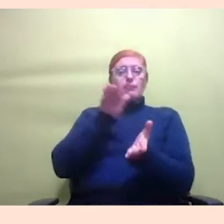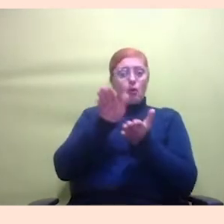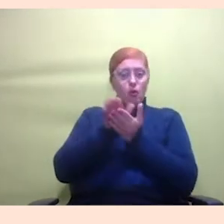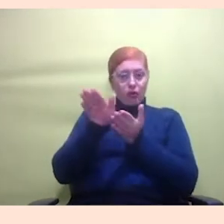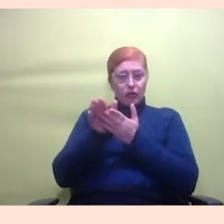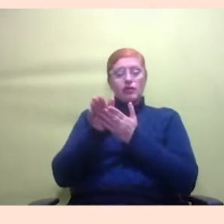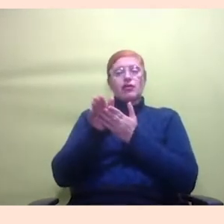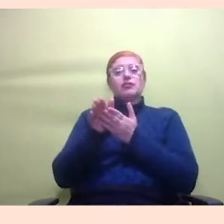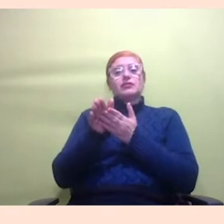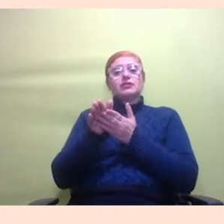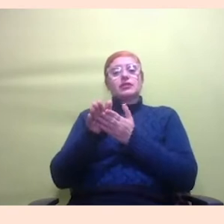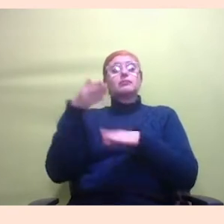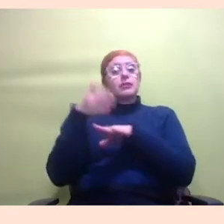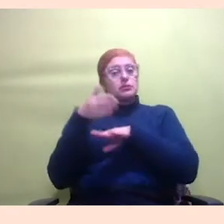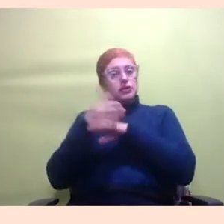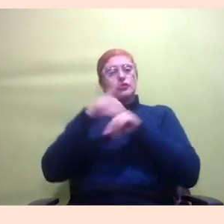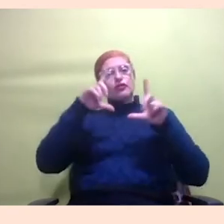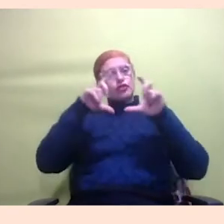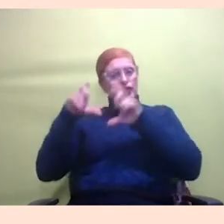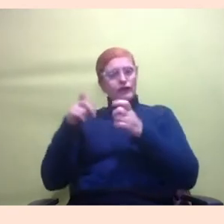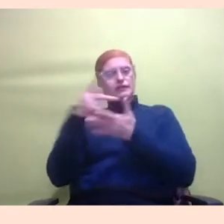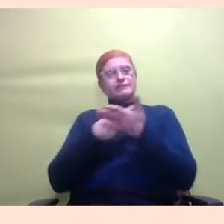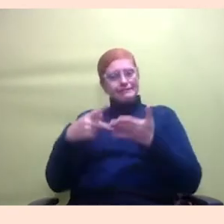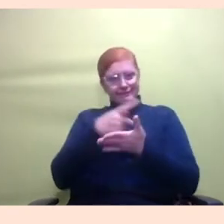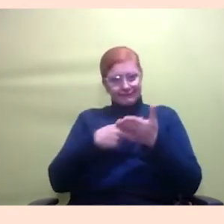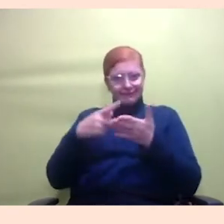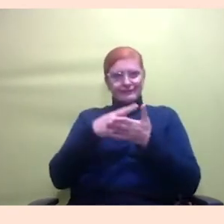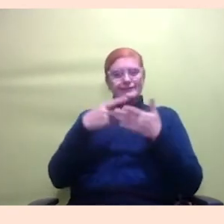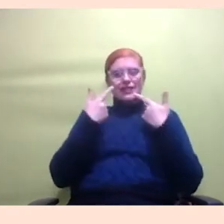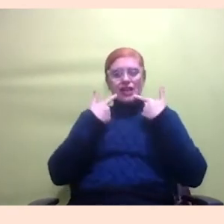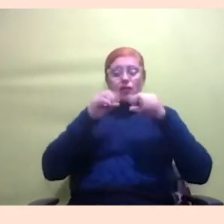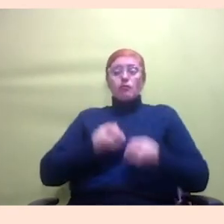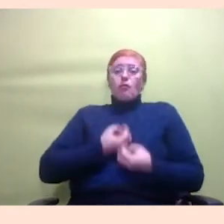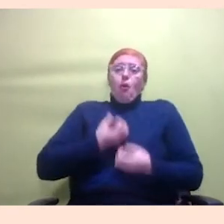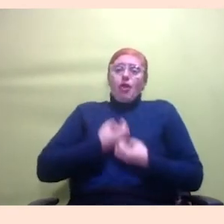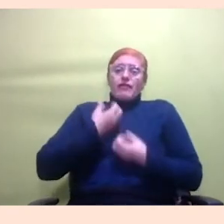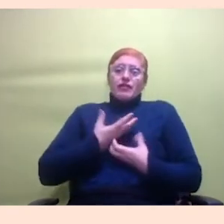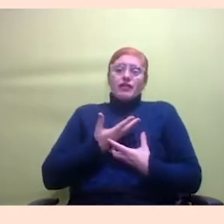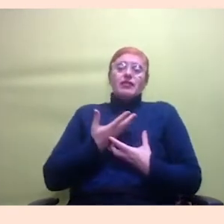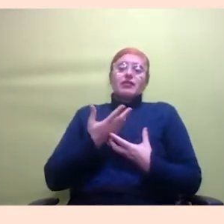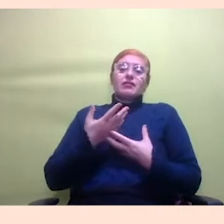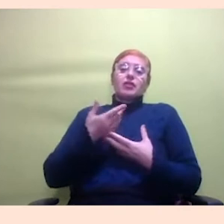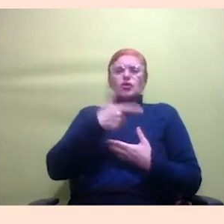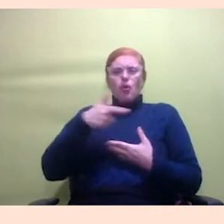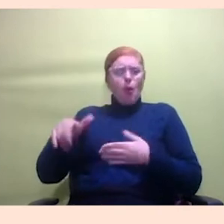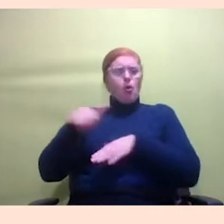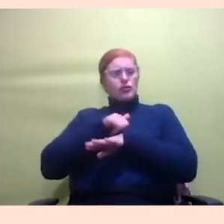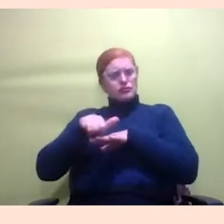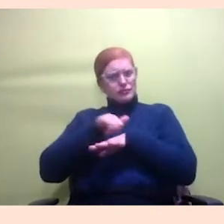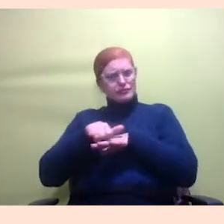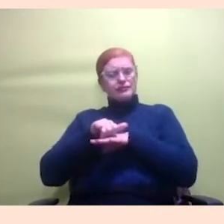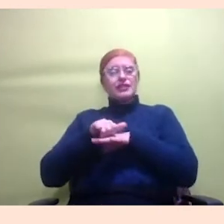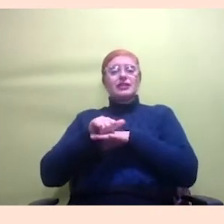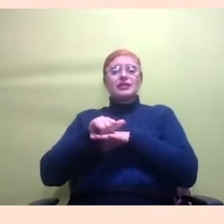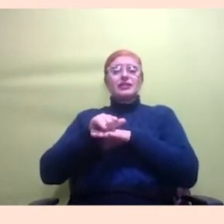fotografias desenhos linguagem poética também outras formas de expressão mas seria